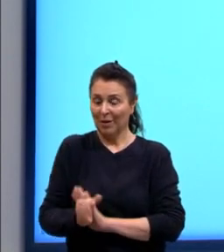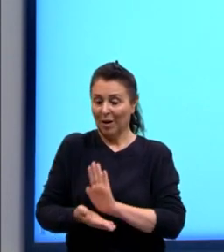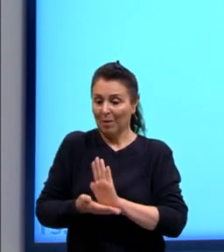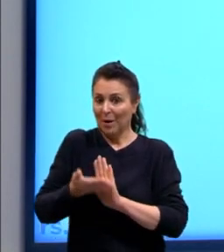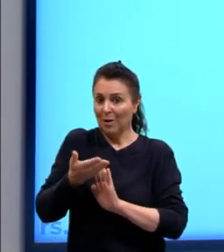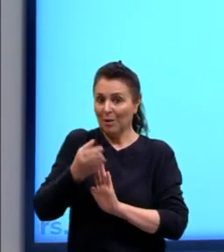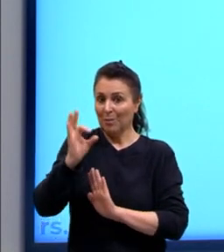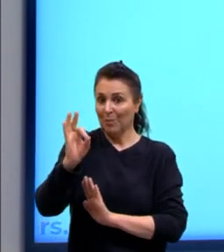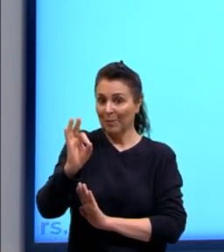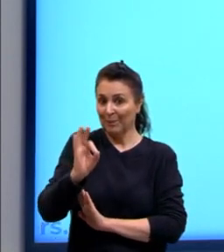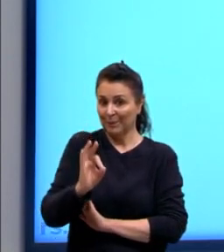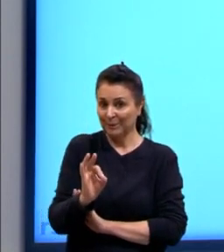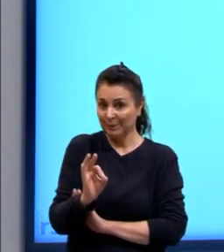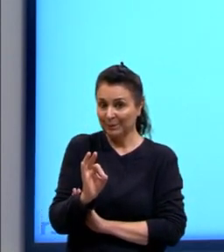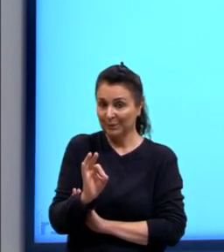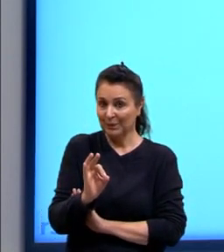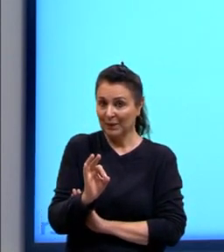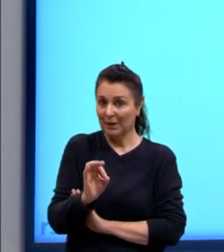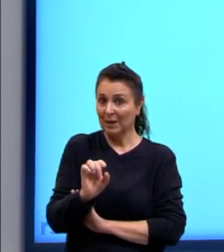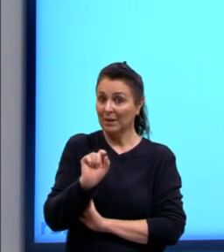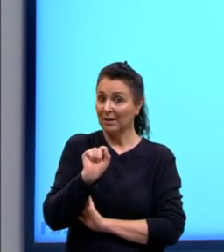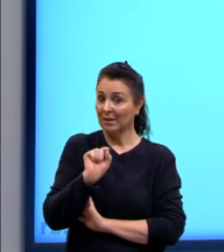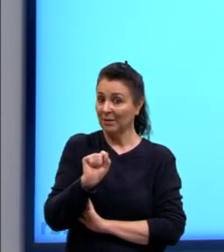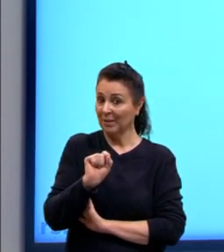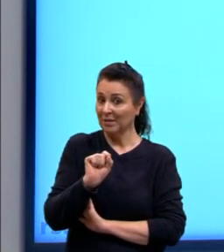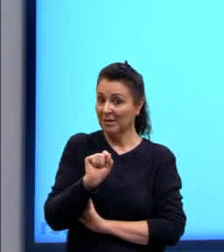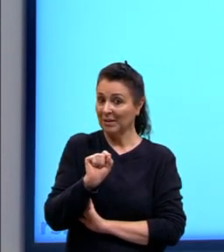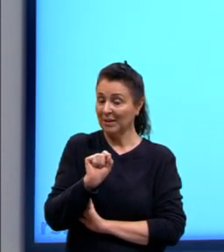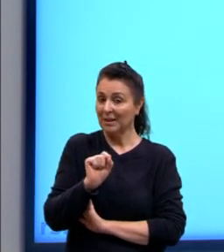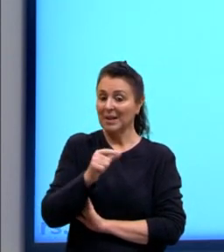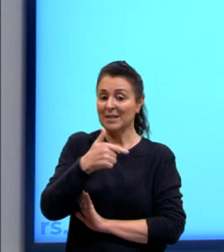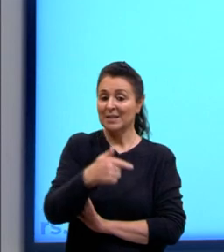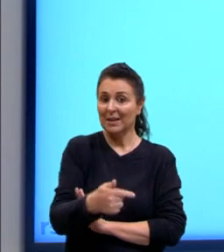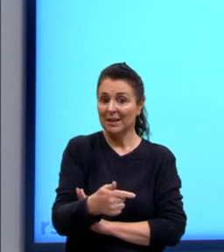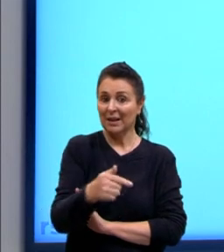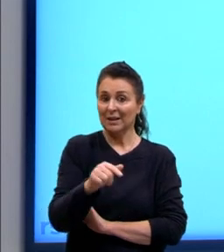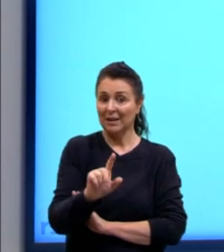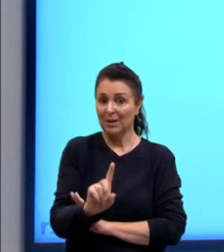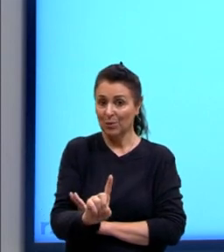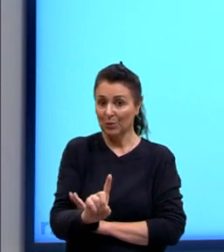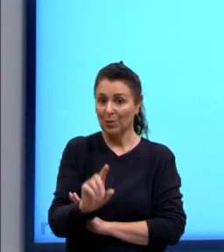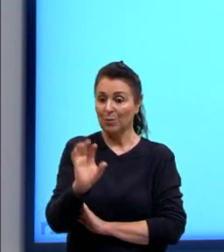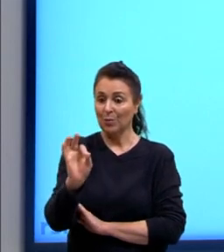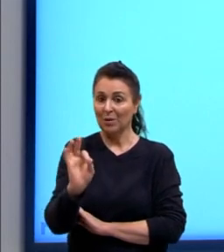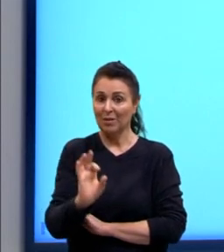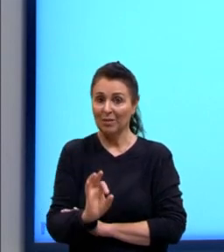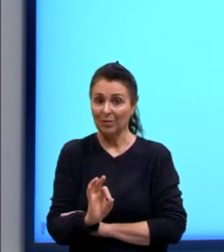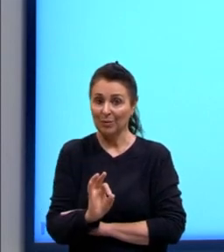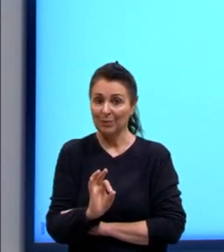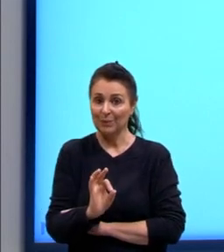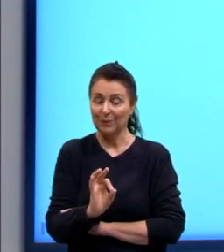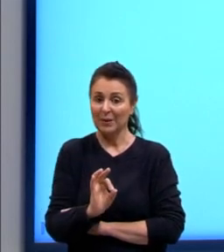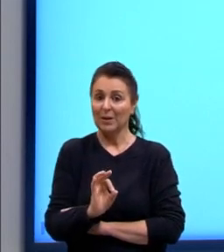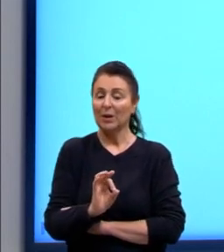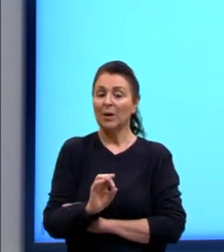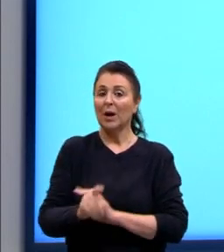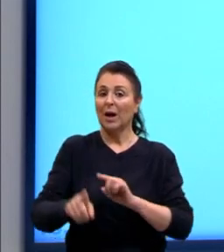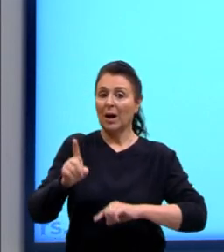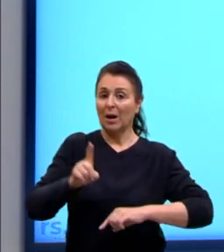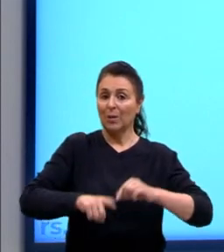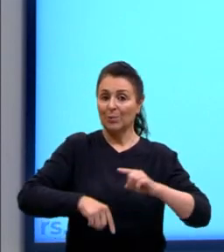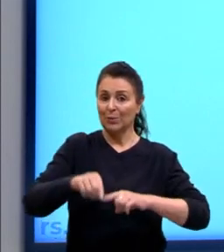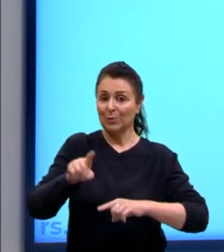porcentagem. Que nesse caso aqui foi 71% que corresponde ao produto